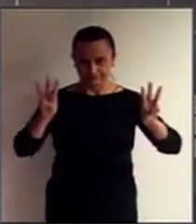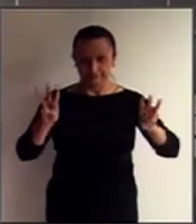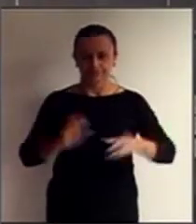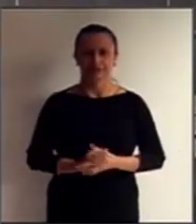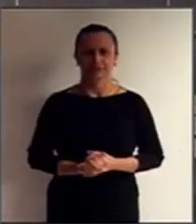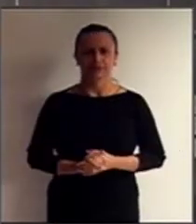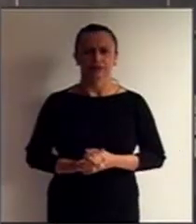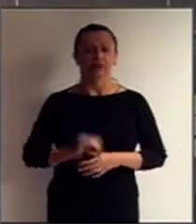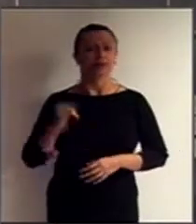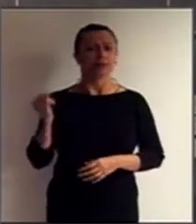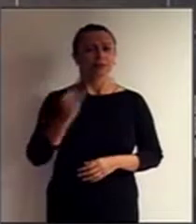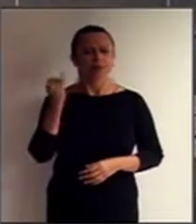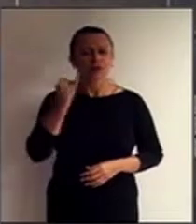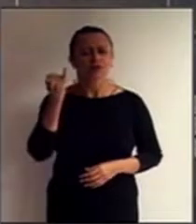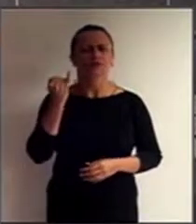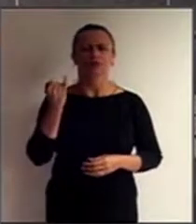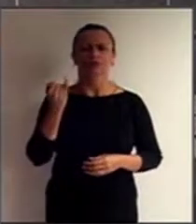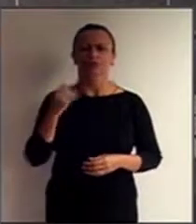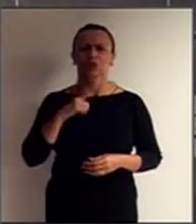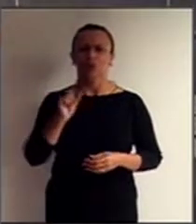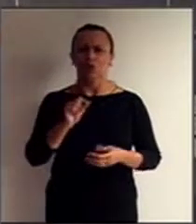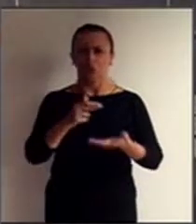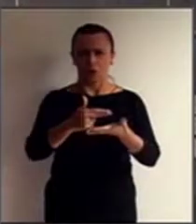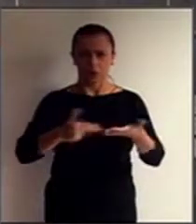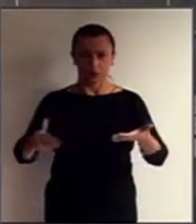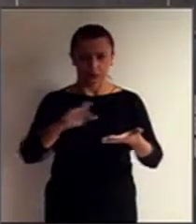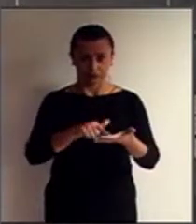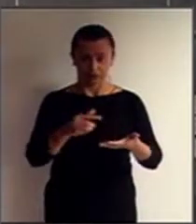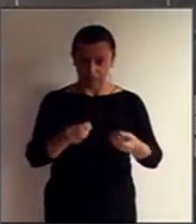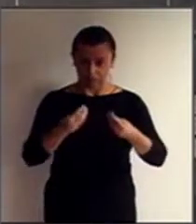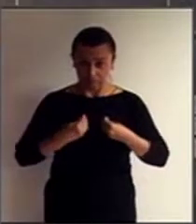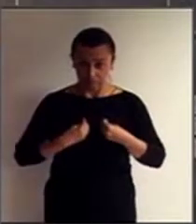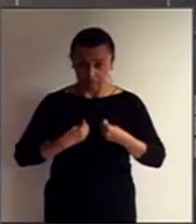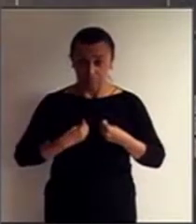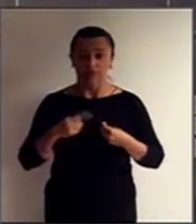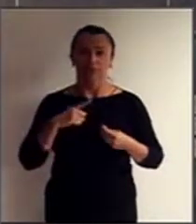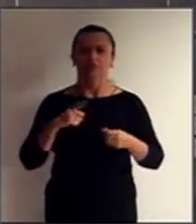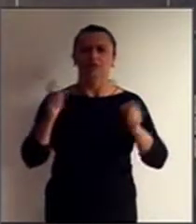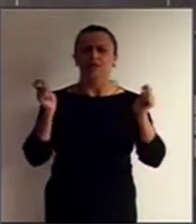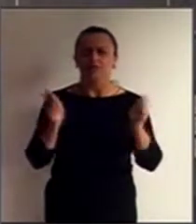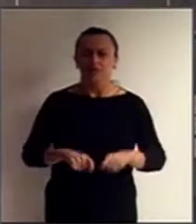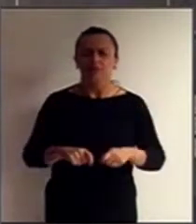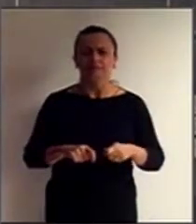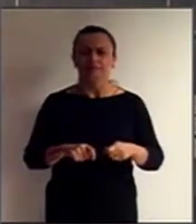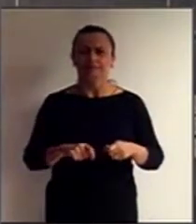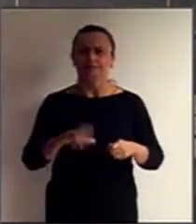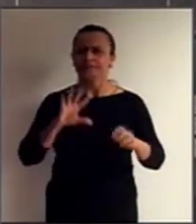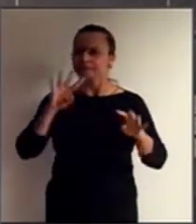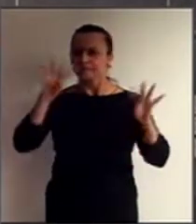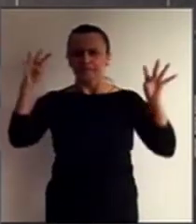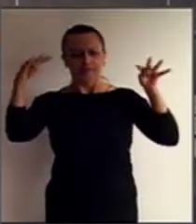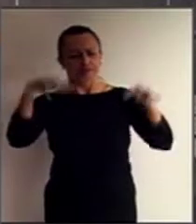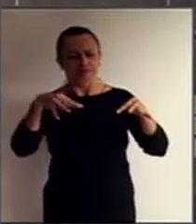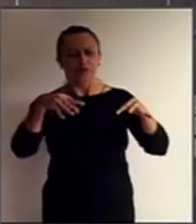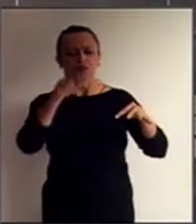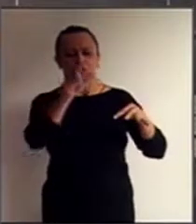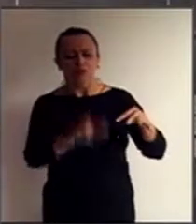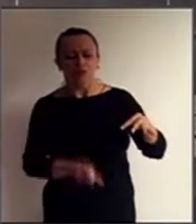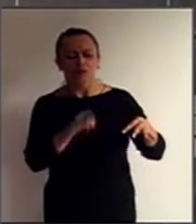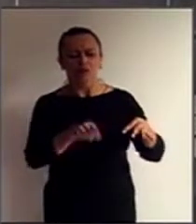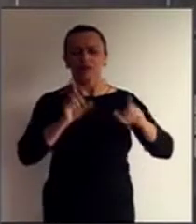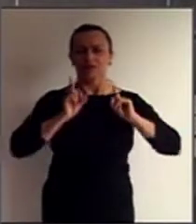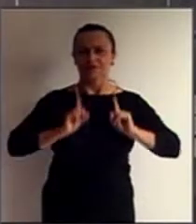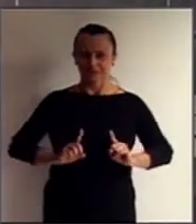consequências que essa Convenção trouxe, tem a visibilidade que foi dada para a pessoa com deficiência